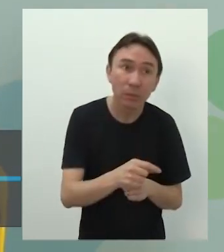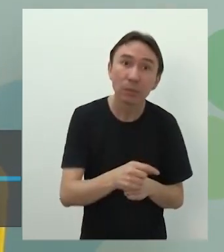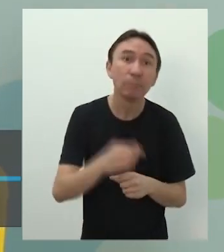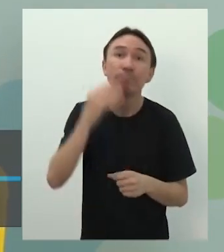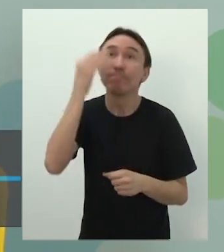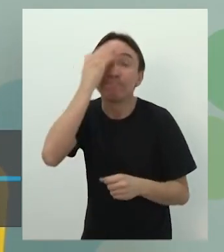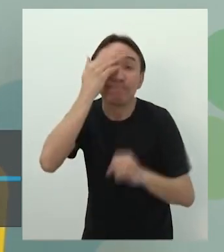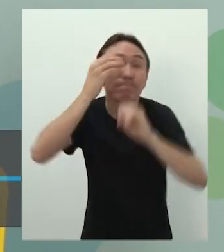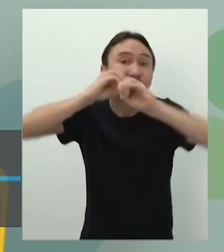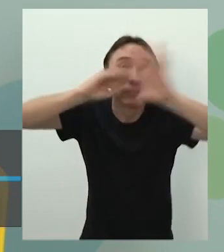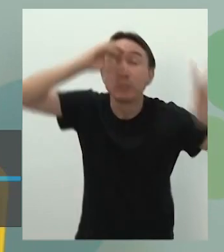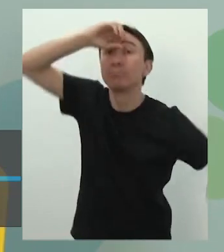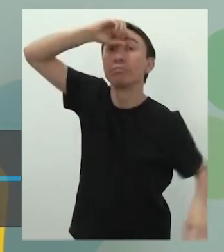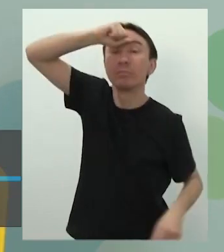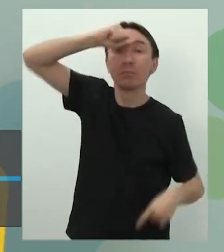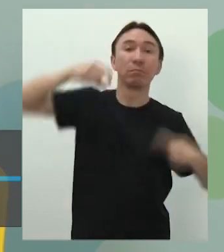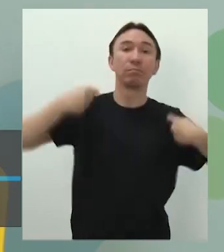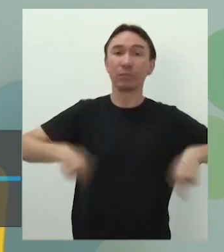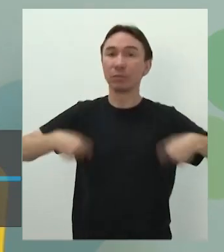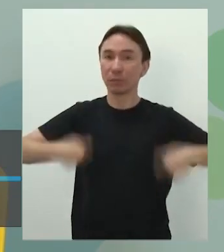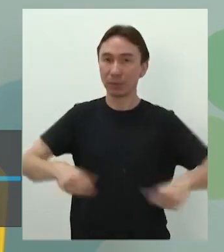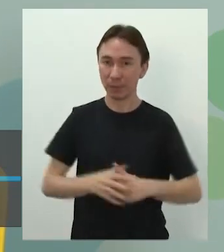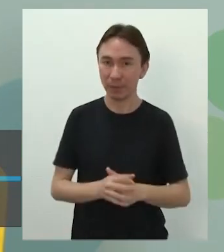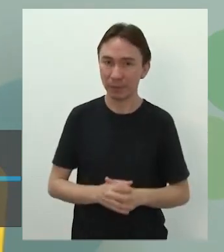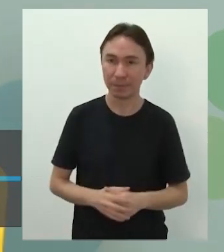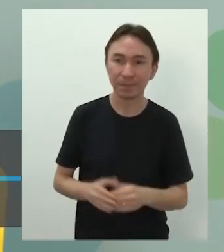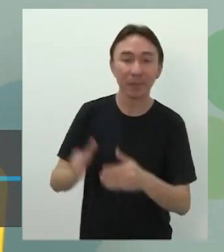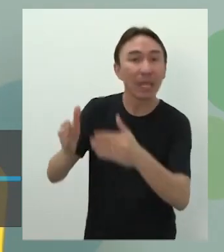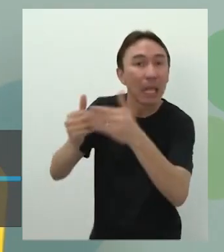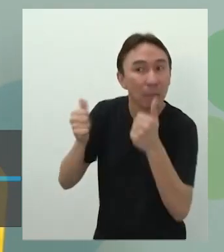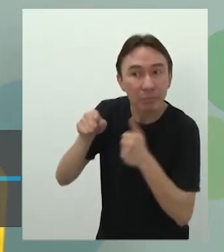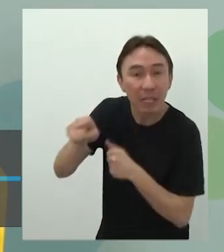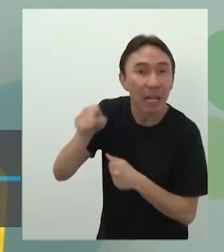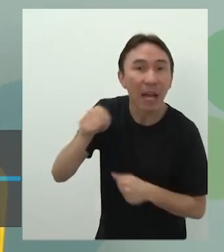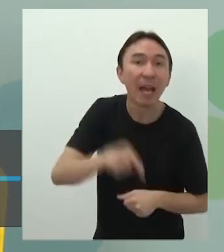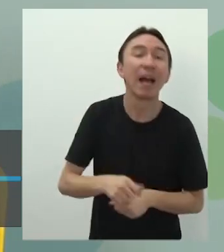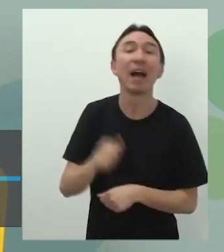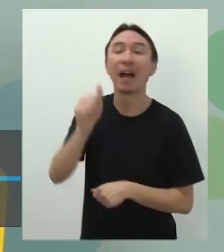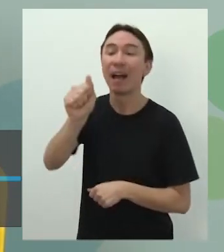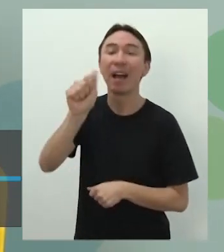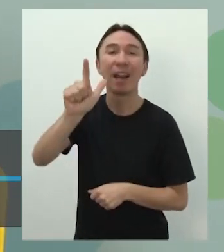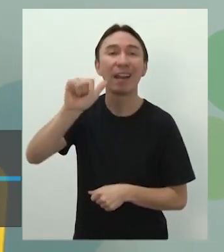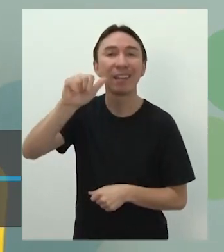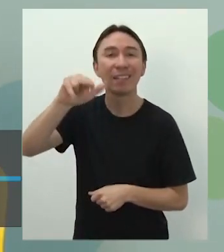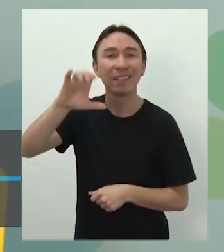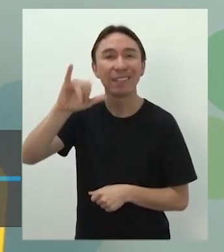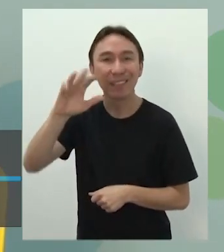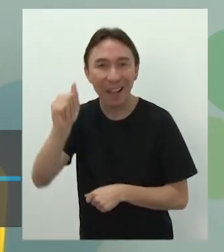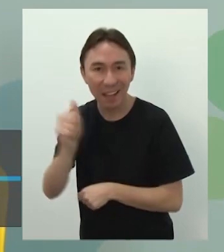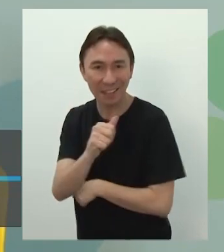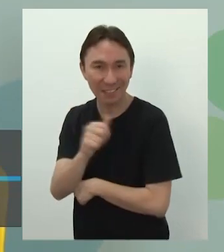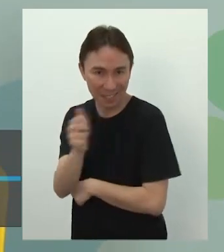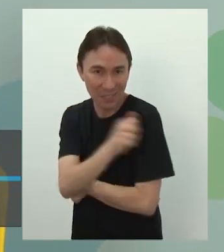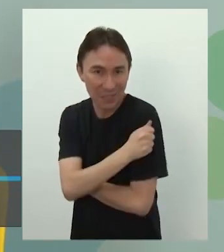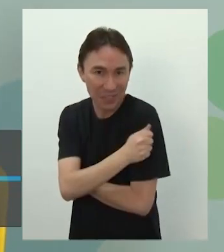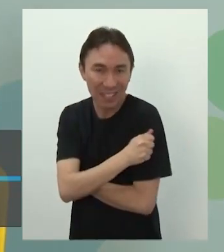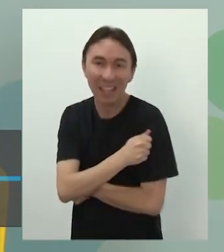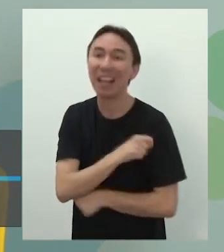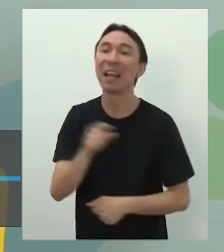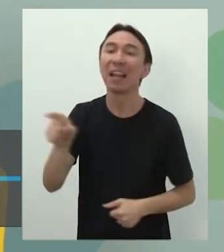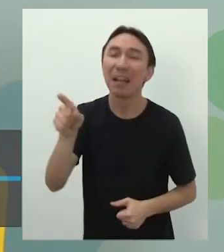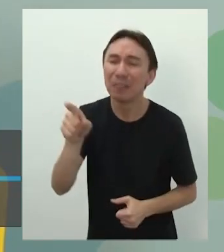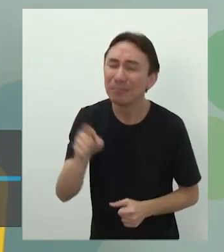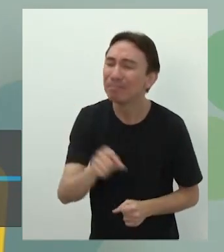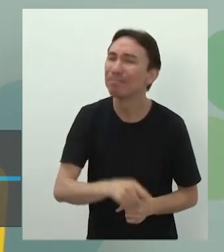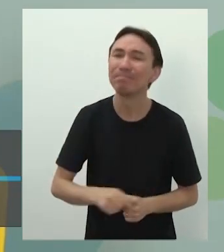deixar tudo bonitinho? Eu queria até falar aqui de uma aluna, a Alicia, do arroba bons estudos, underline, vocês vão lá. Ela é uma